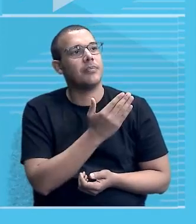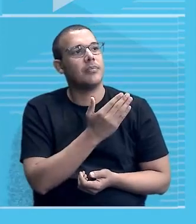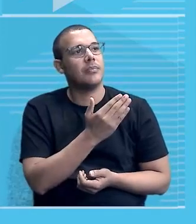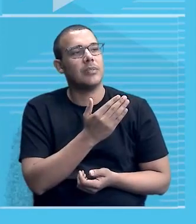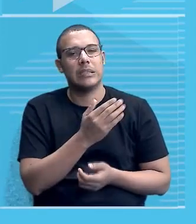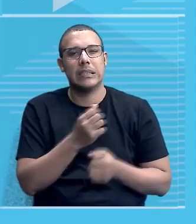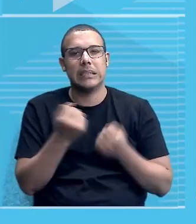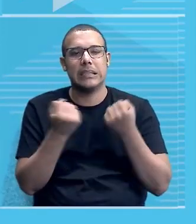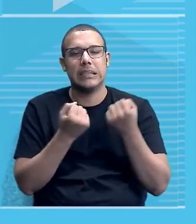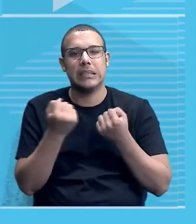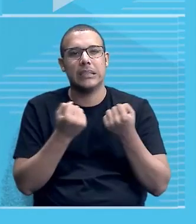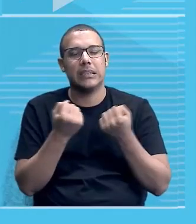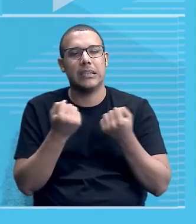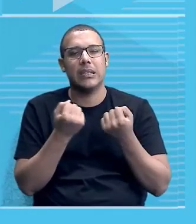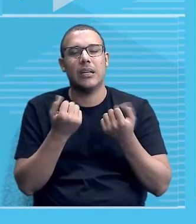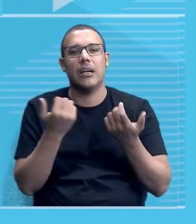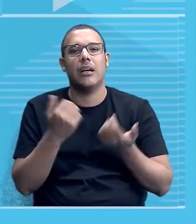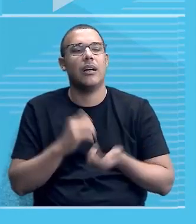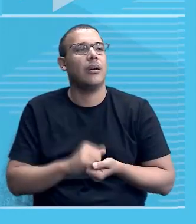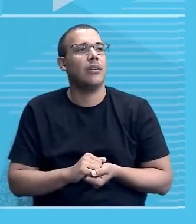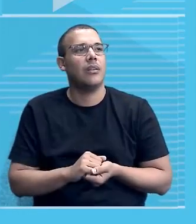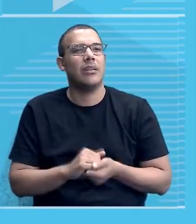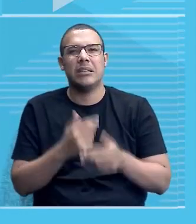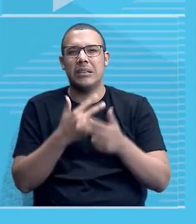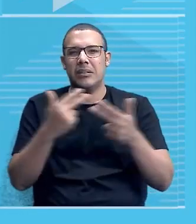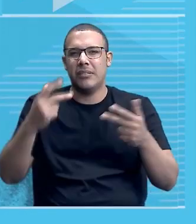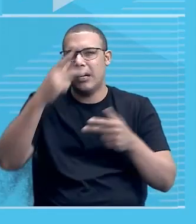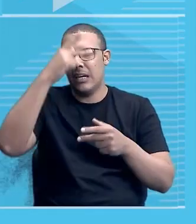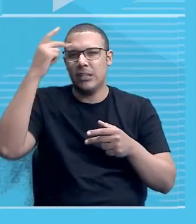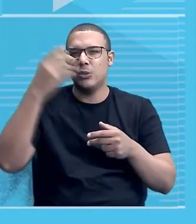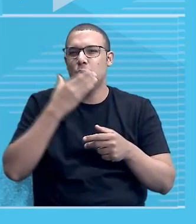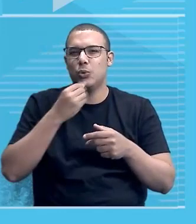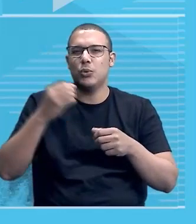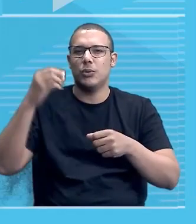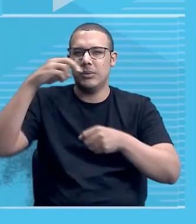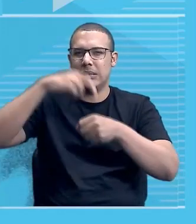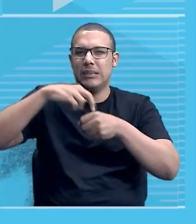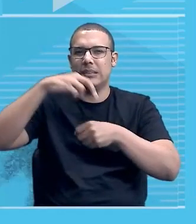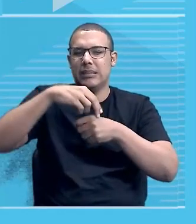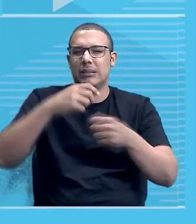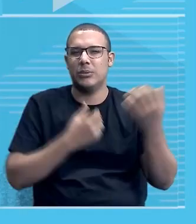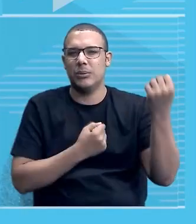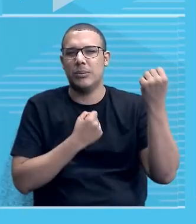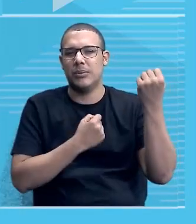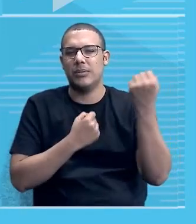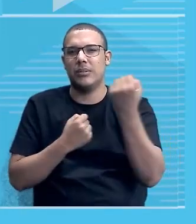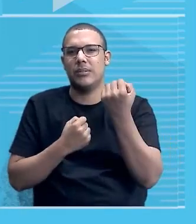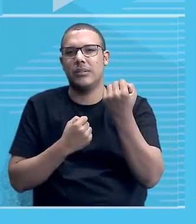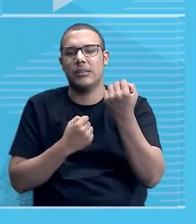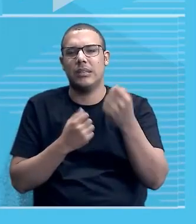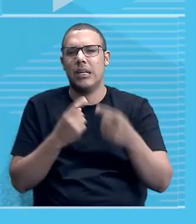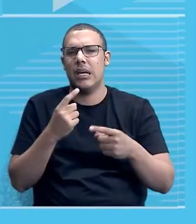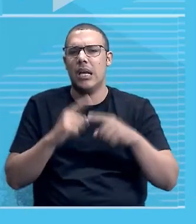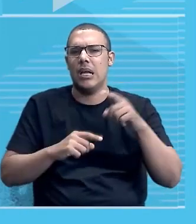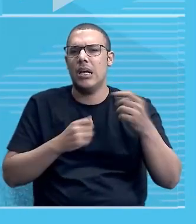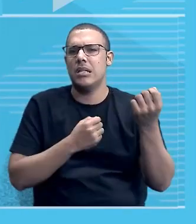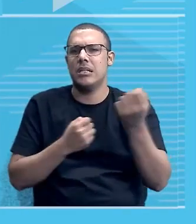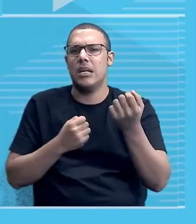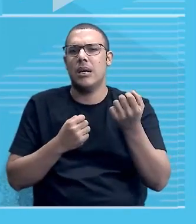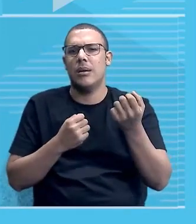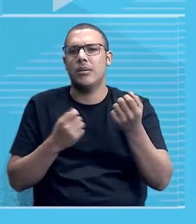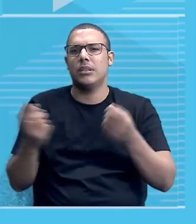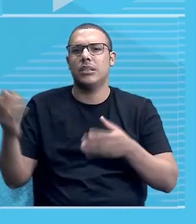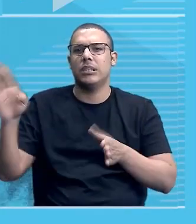picape camuflada. Tem quantas pessoas aí? Tem umas dez pessoas, africanas, armadas. Essas armas vêm de onde? Ou elas podiam vir